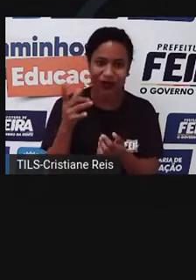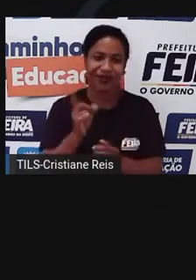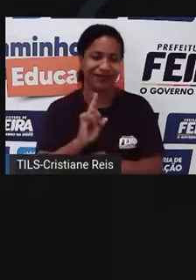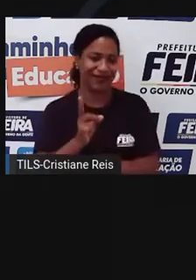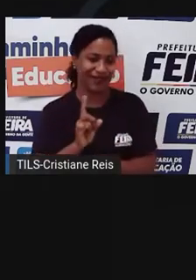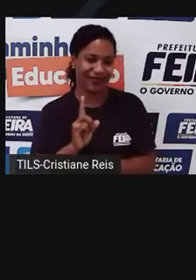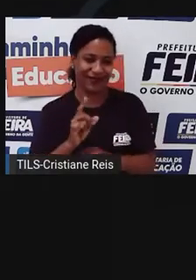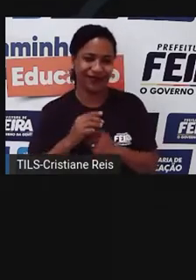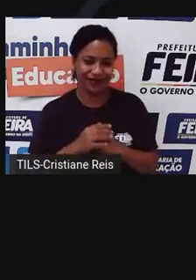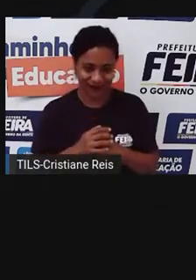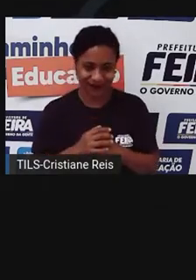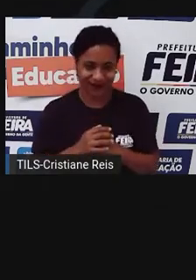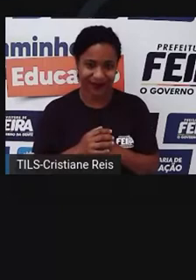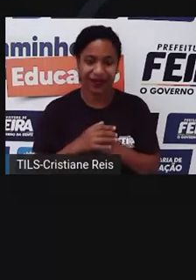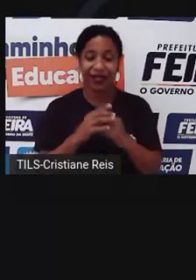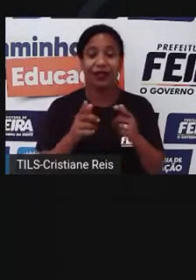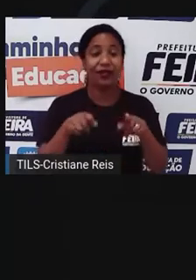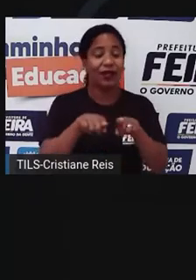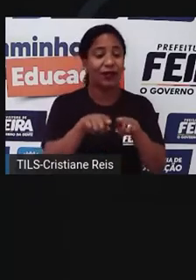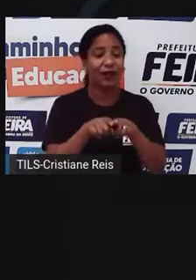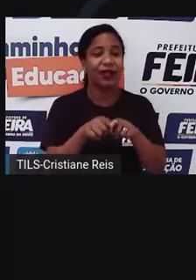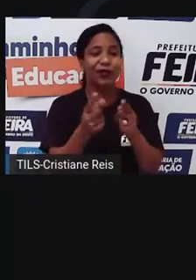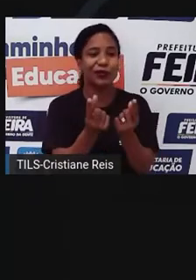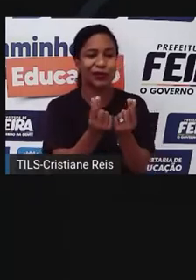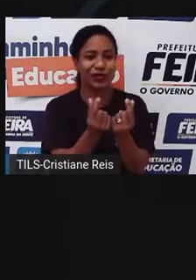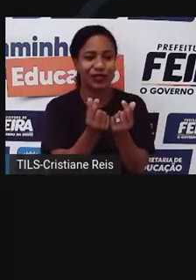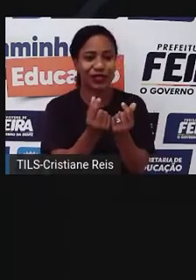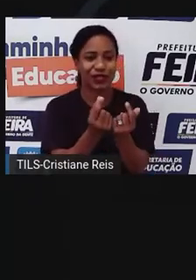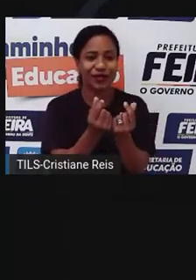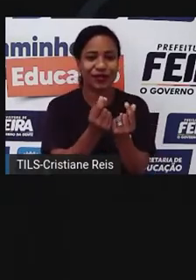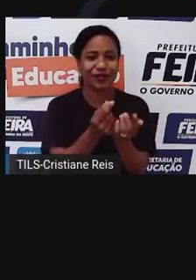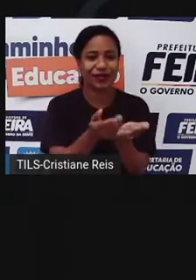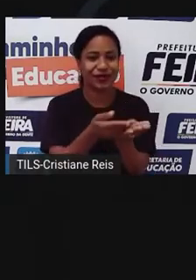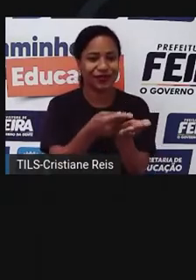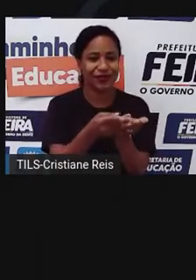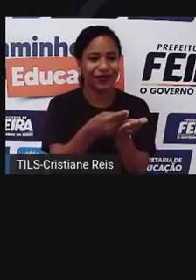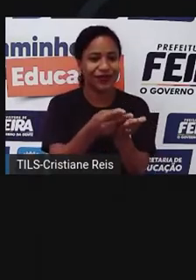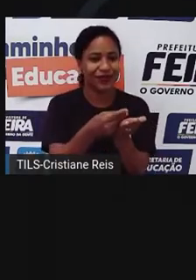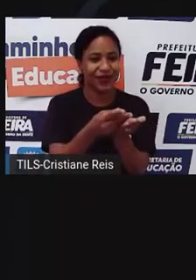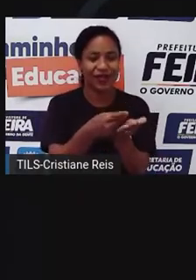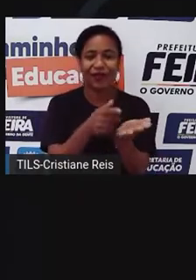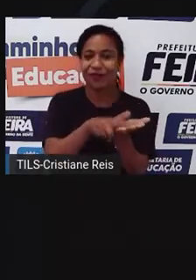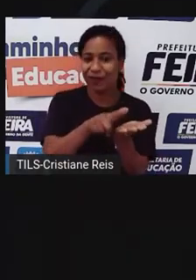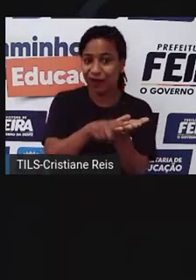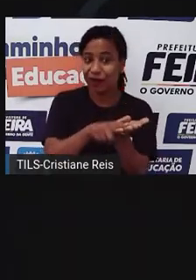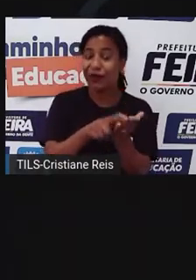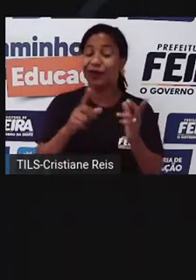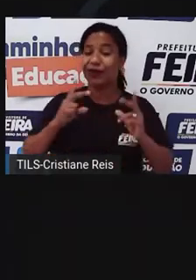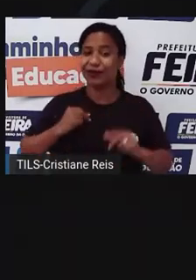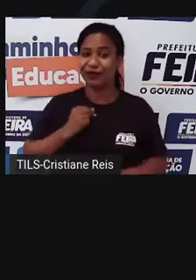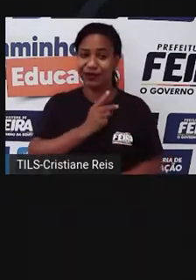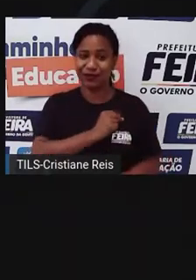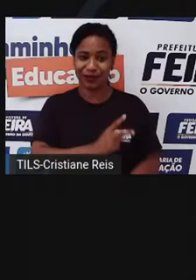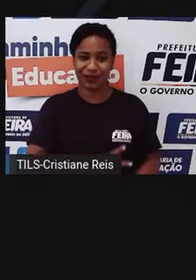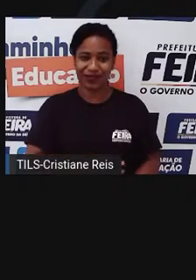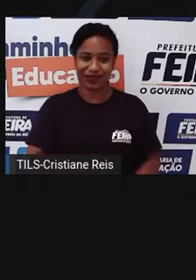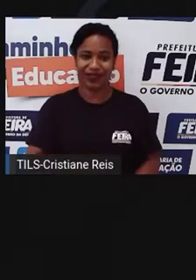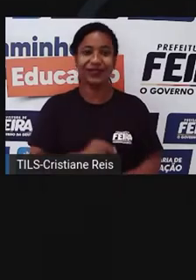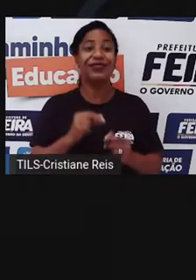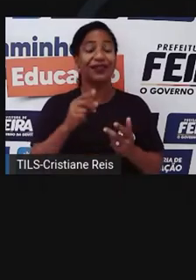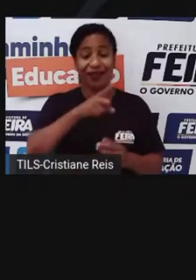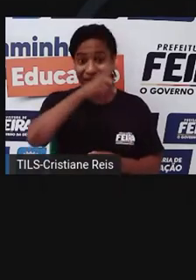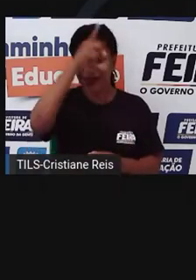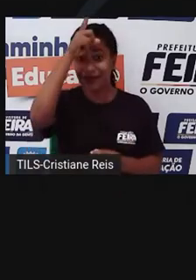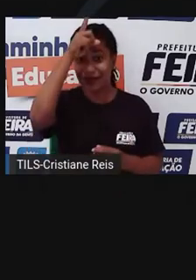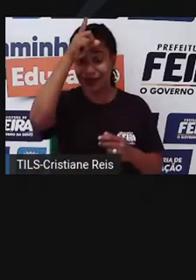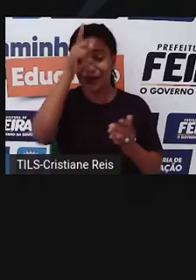do papel moeda é creditado aos chineses, mas seu uso demorou a se disseminar pelo mundo, tendo em vista que a técnica de produção